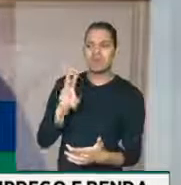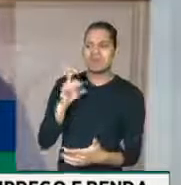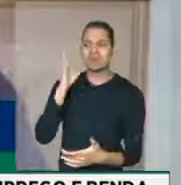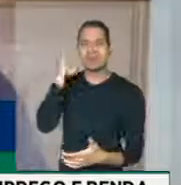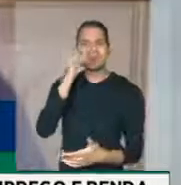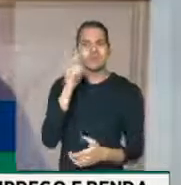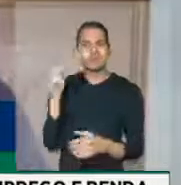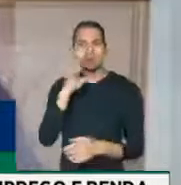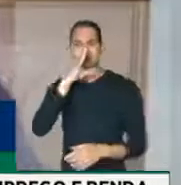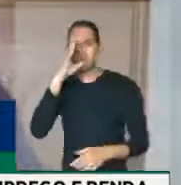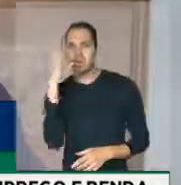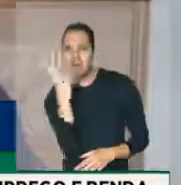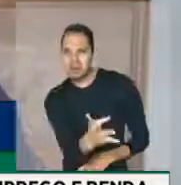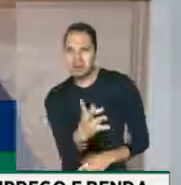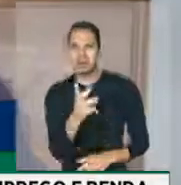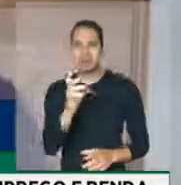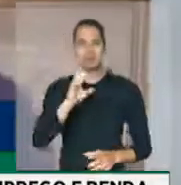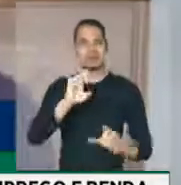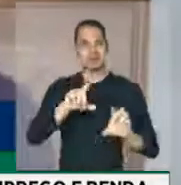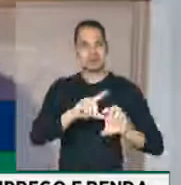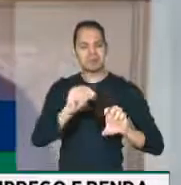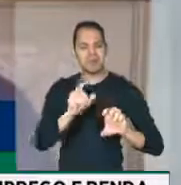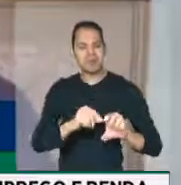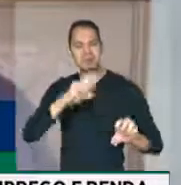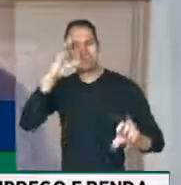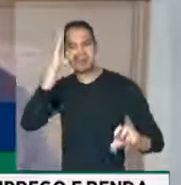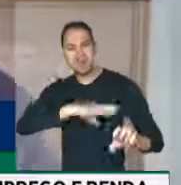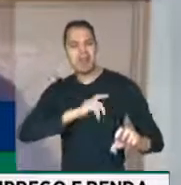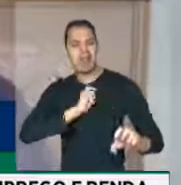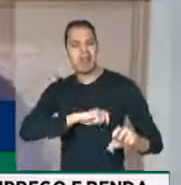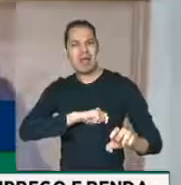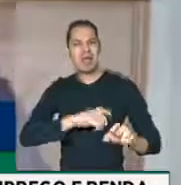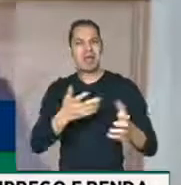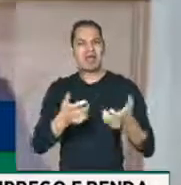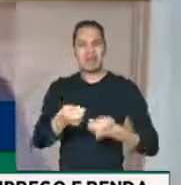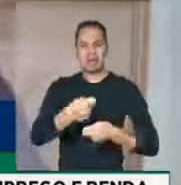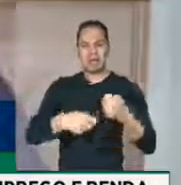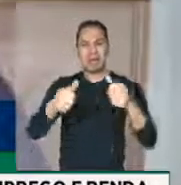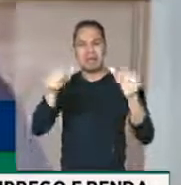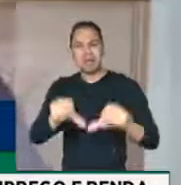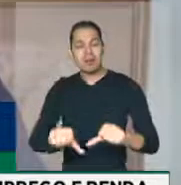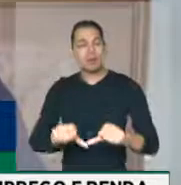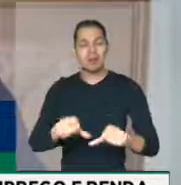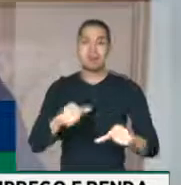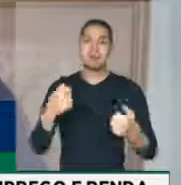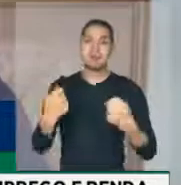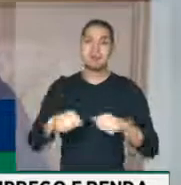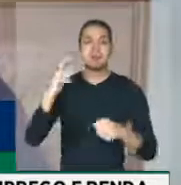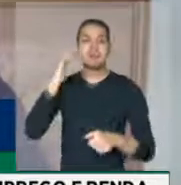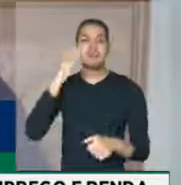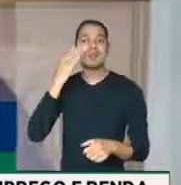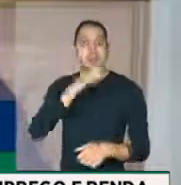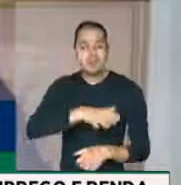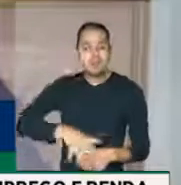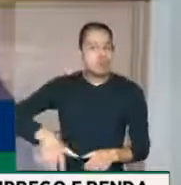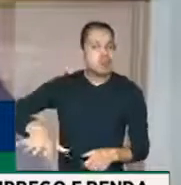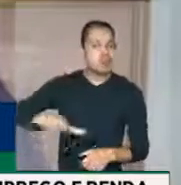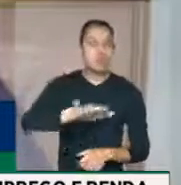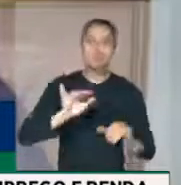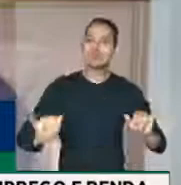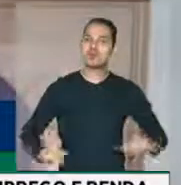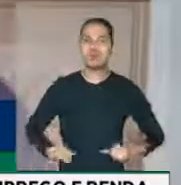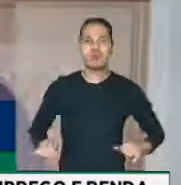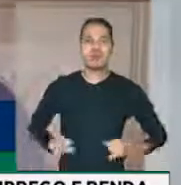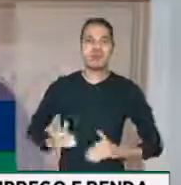de maldoso, de querer precarizar as questões, eu tenho que entender que somos todos no mesmo barco.